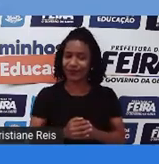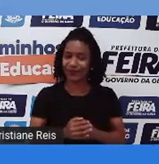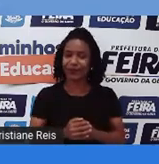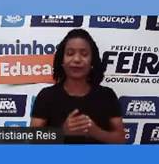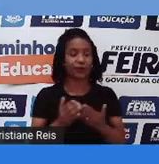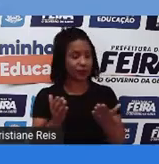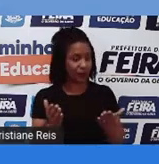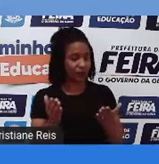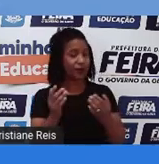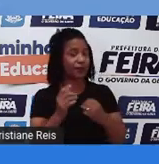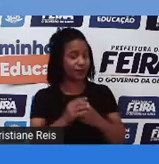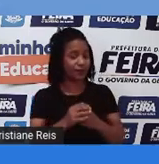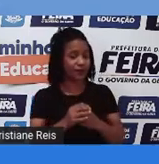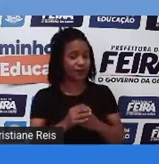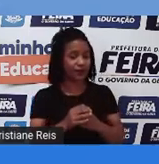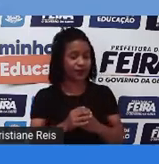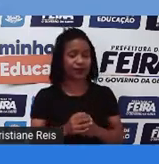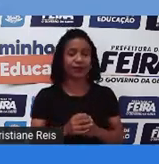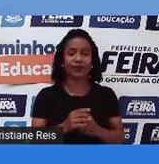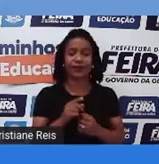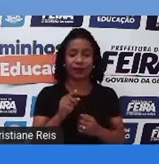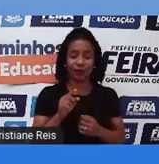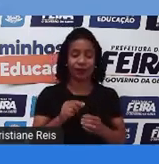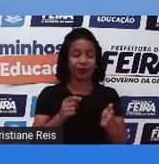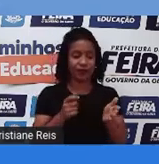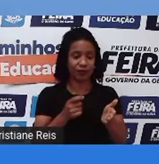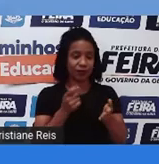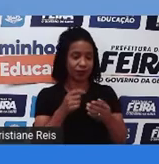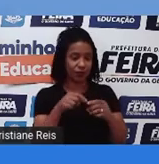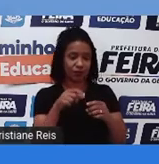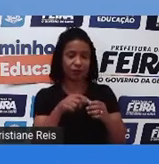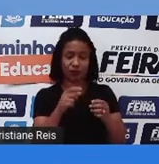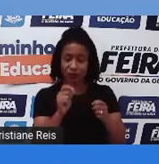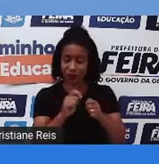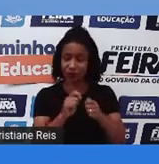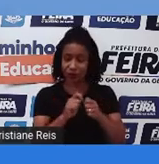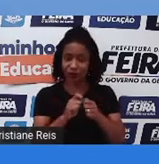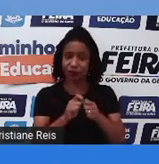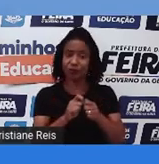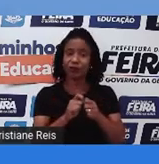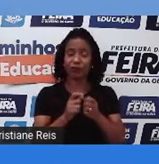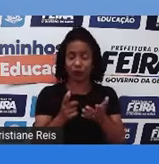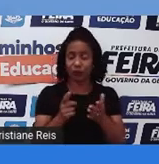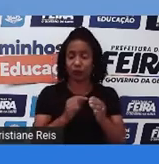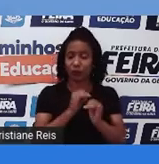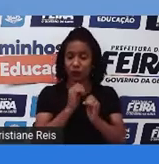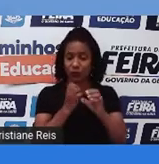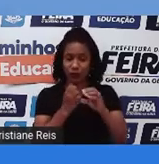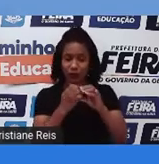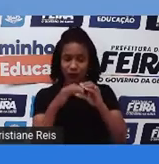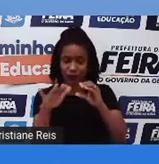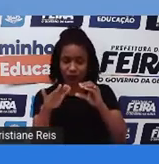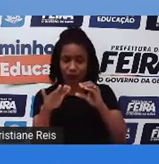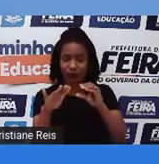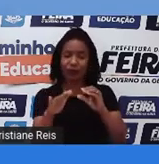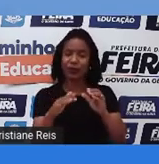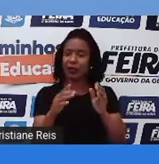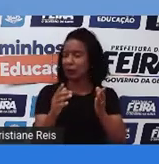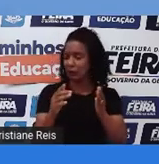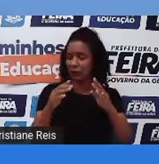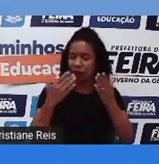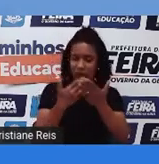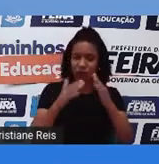Então, você assina, né? Ou seja, acessa o seu e-mail do computador da biblioteca.